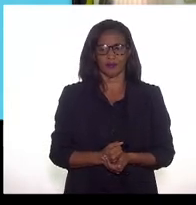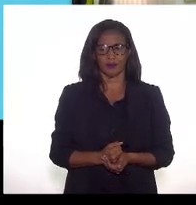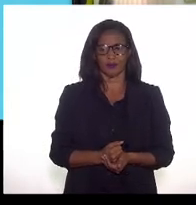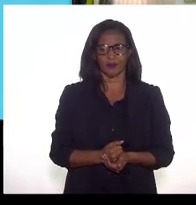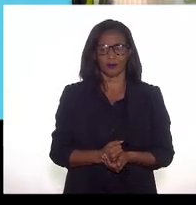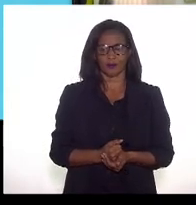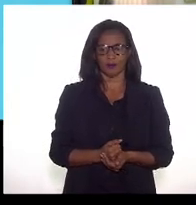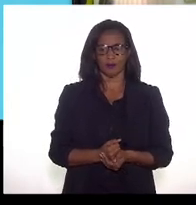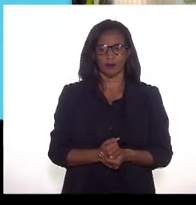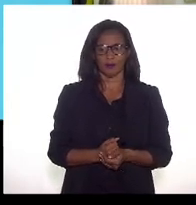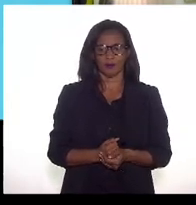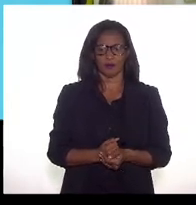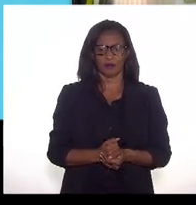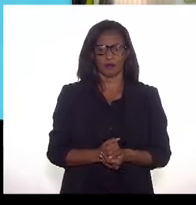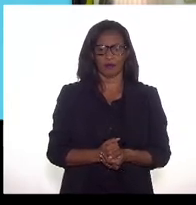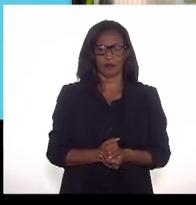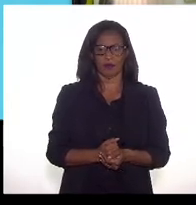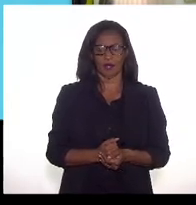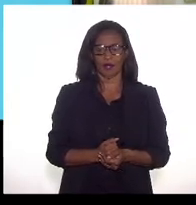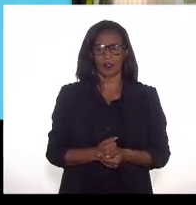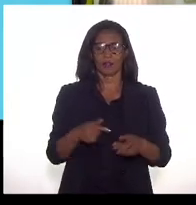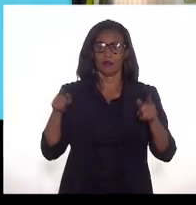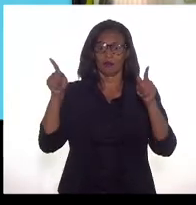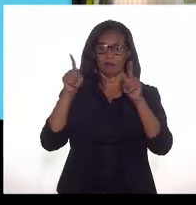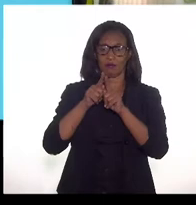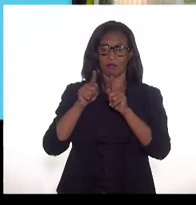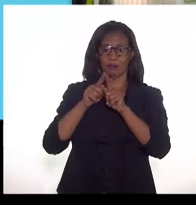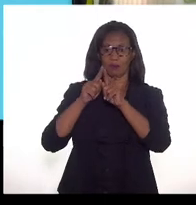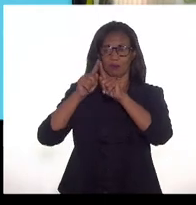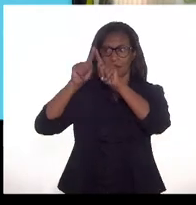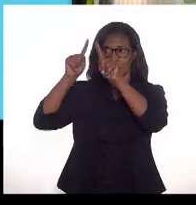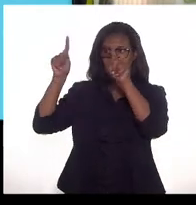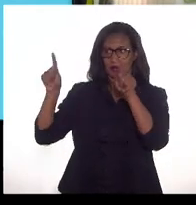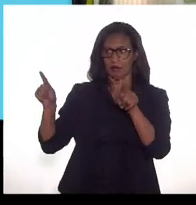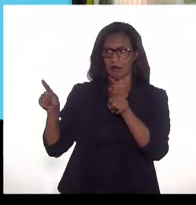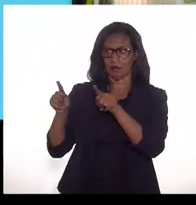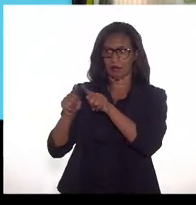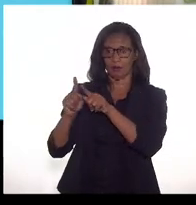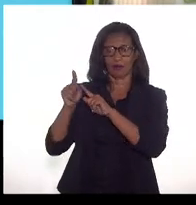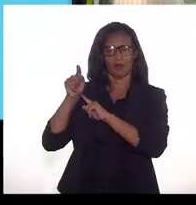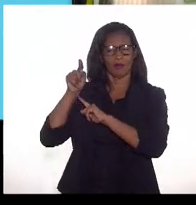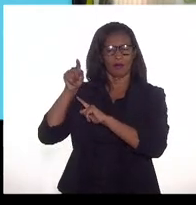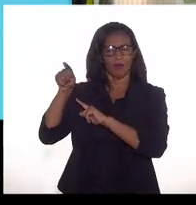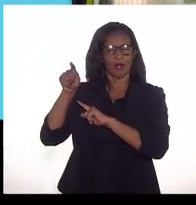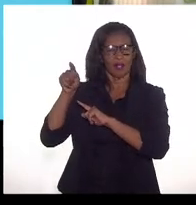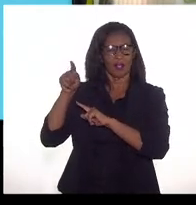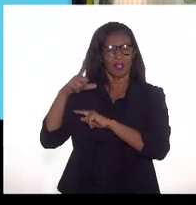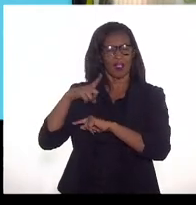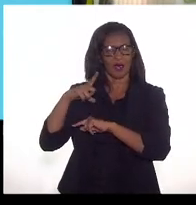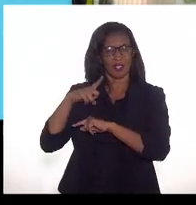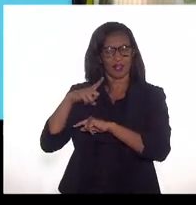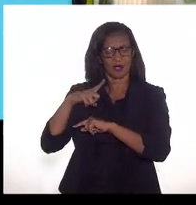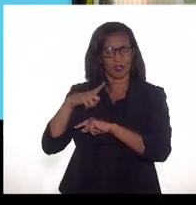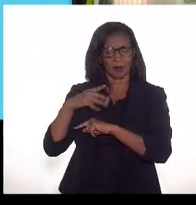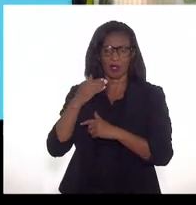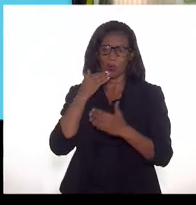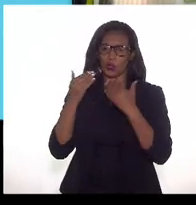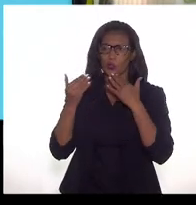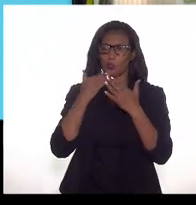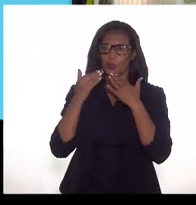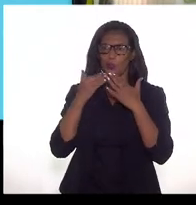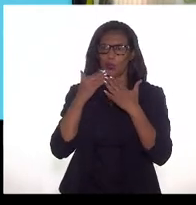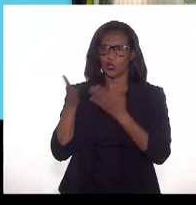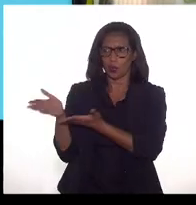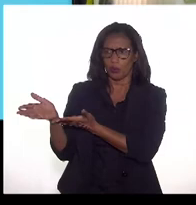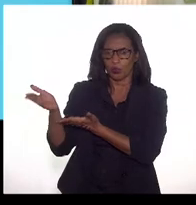na outra mão nós temos uma questão que é de variabilidade de demanda, como eu mostrei